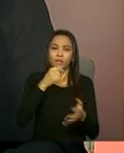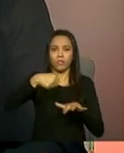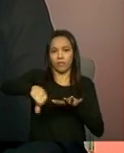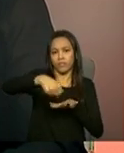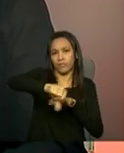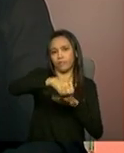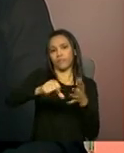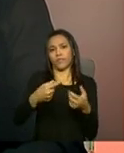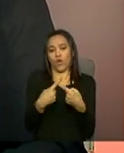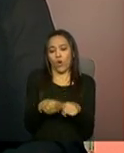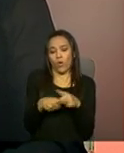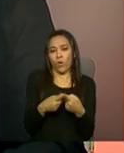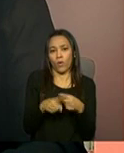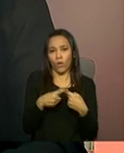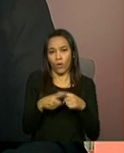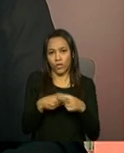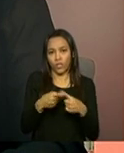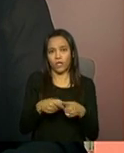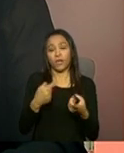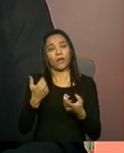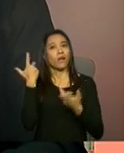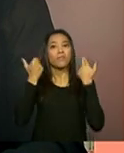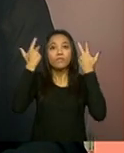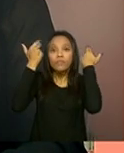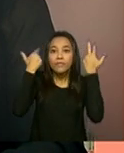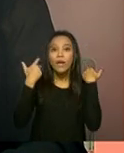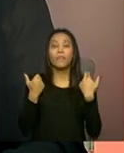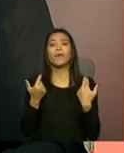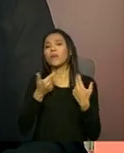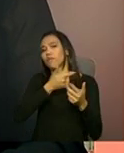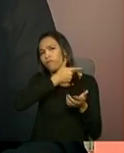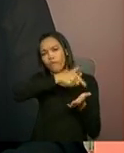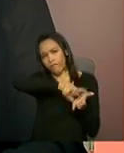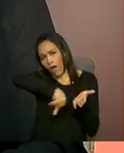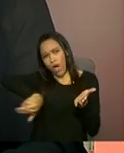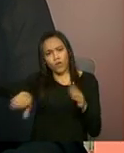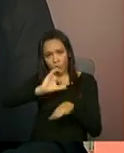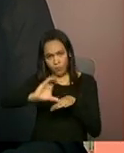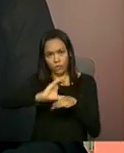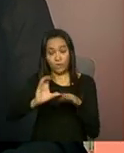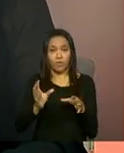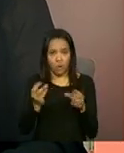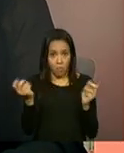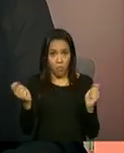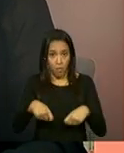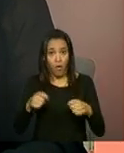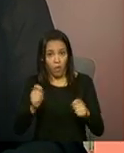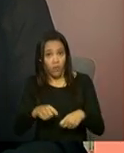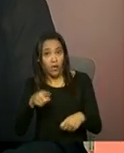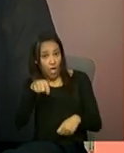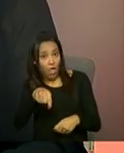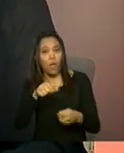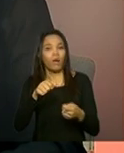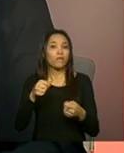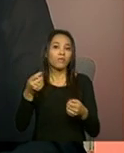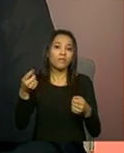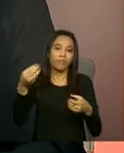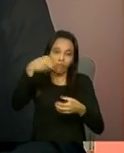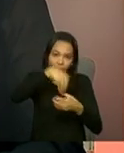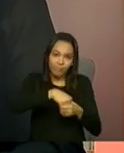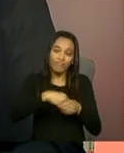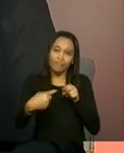pedicure, crochê e tricô, cabeleireiro, reciclagem, entre outros, pode ser compreendida como atividade do PAIF?